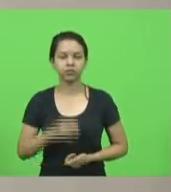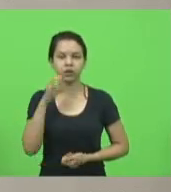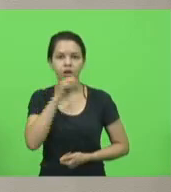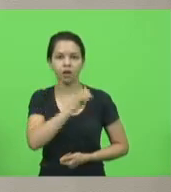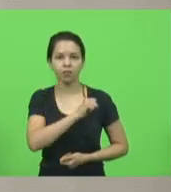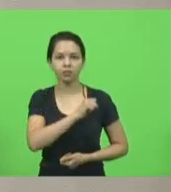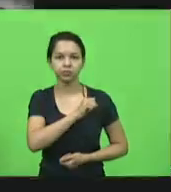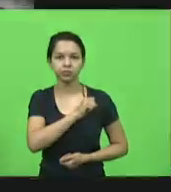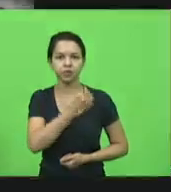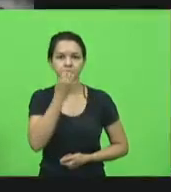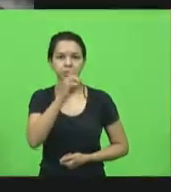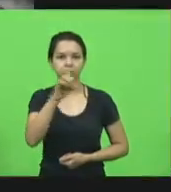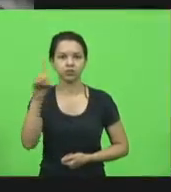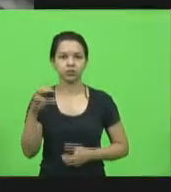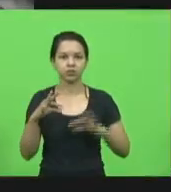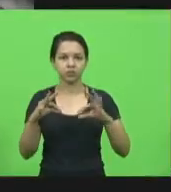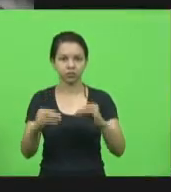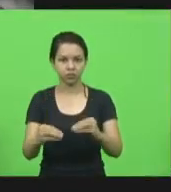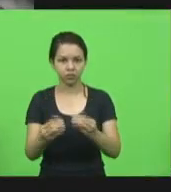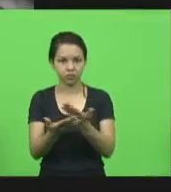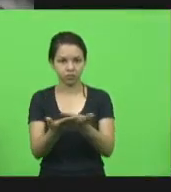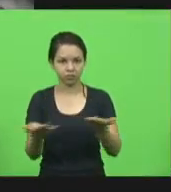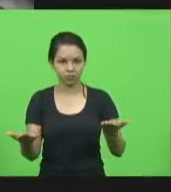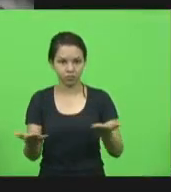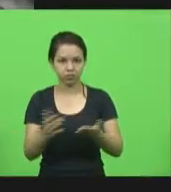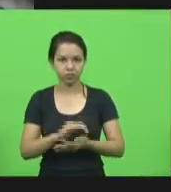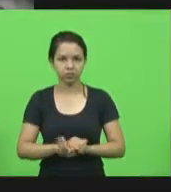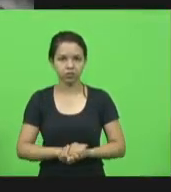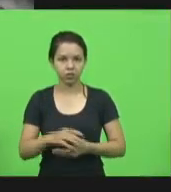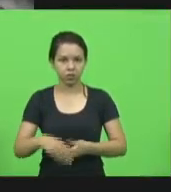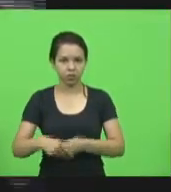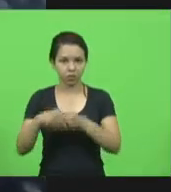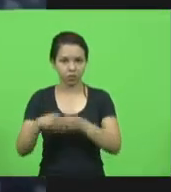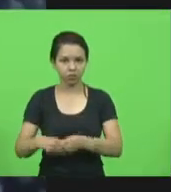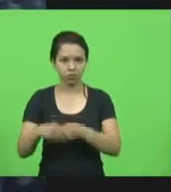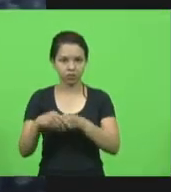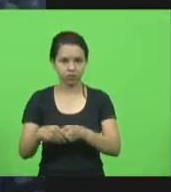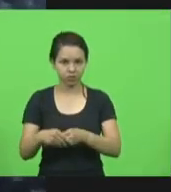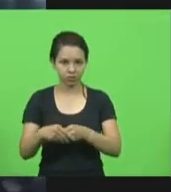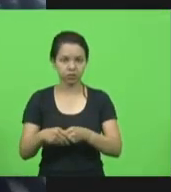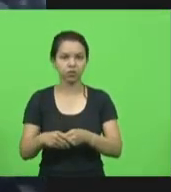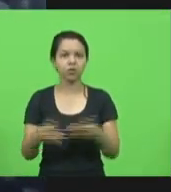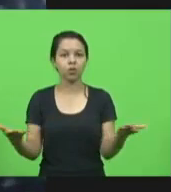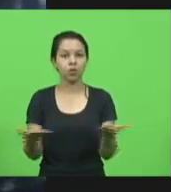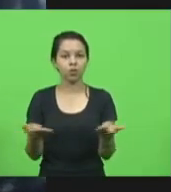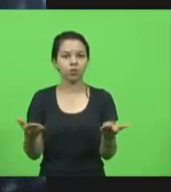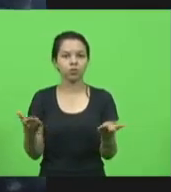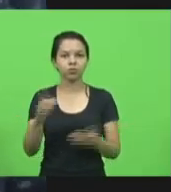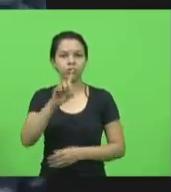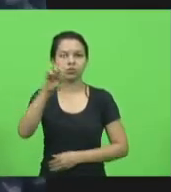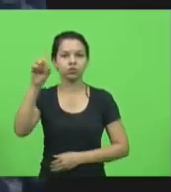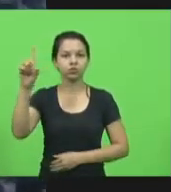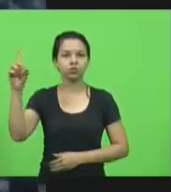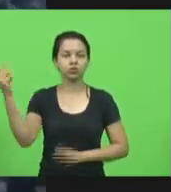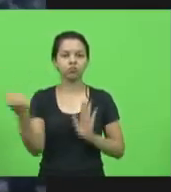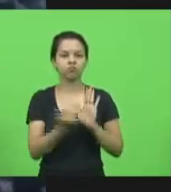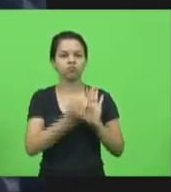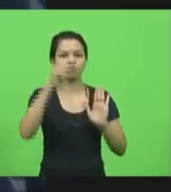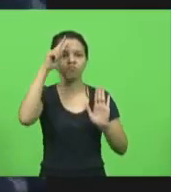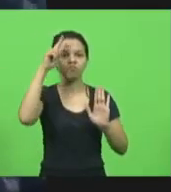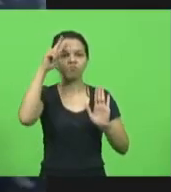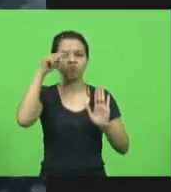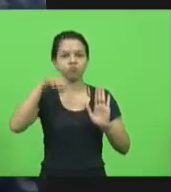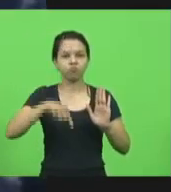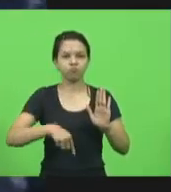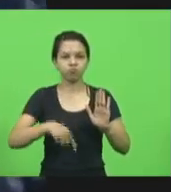Presidente, bom dia a todos e a todas, cumprimentando. Hoje é um dia histórico para Santa Catarina, com o